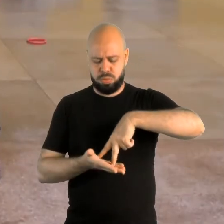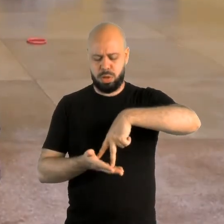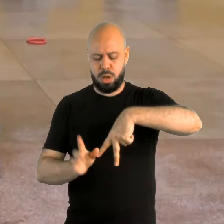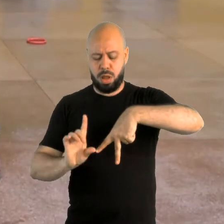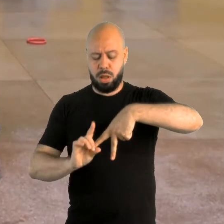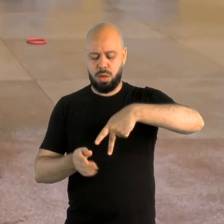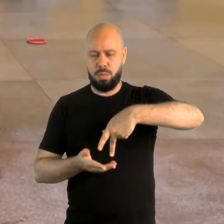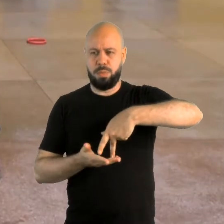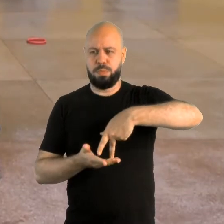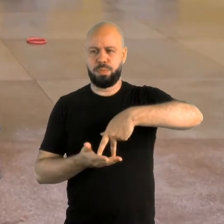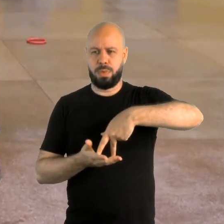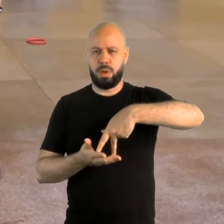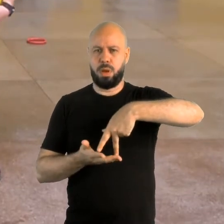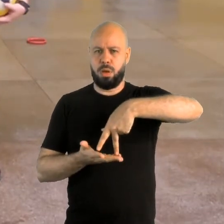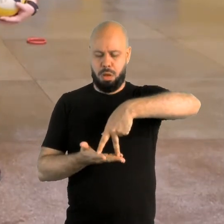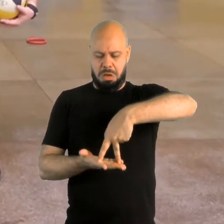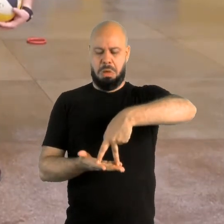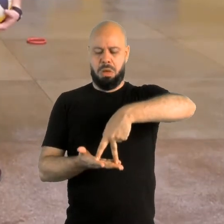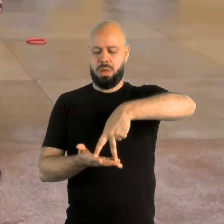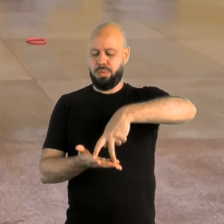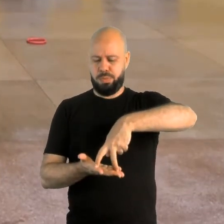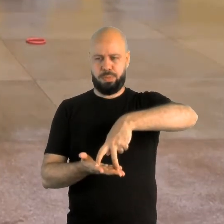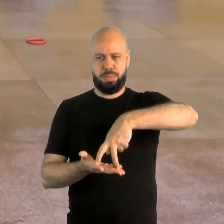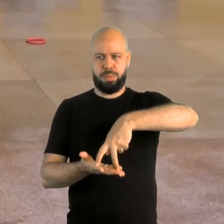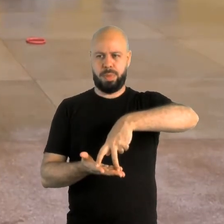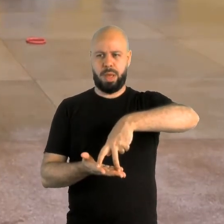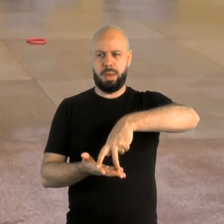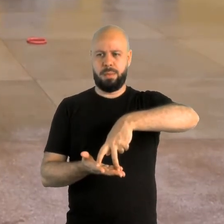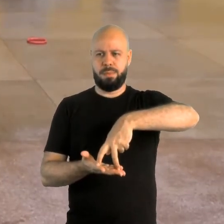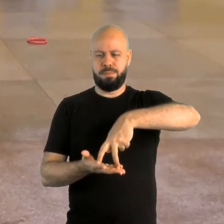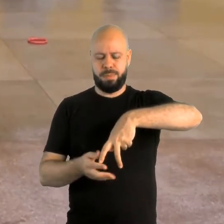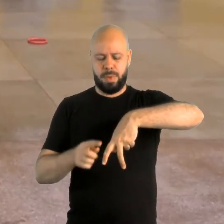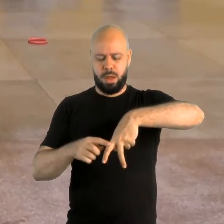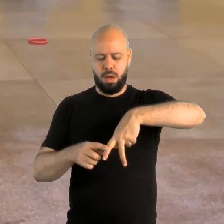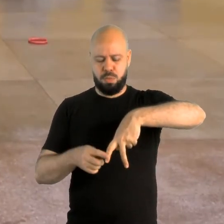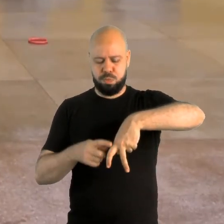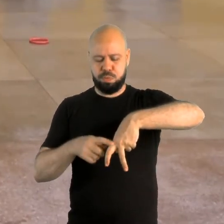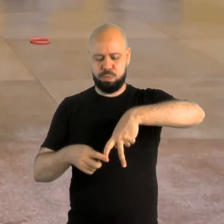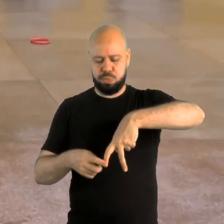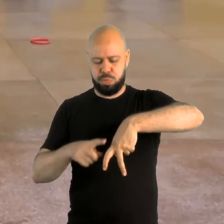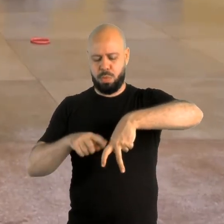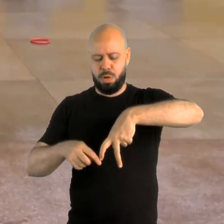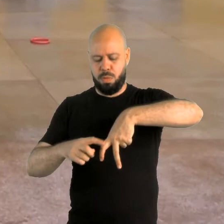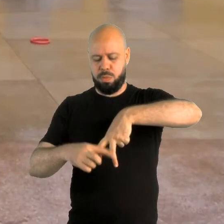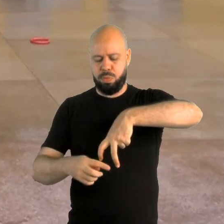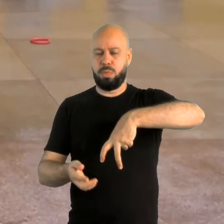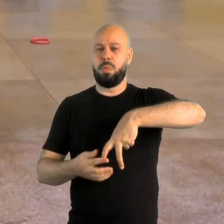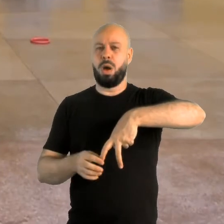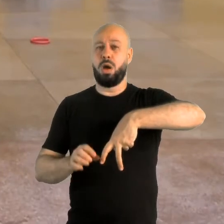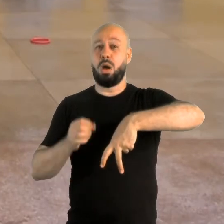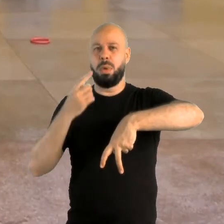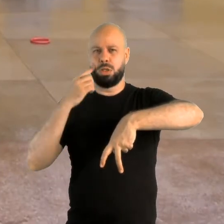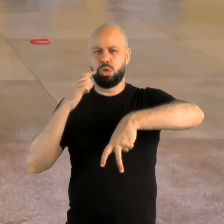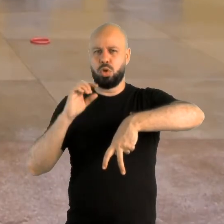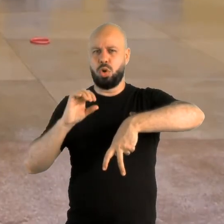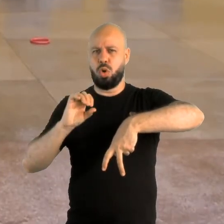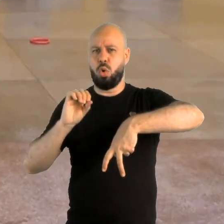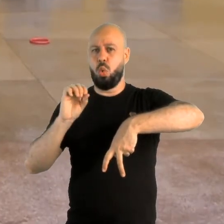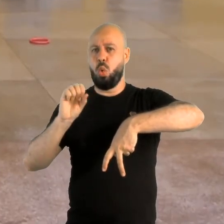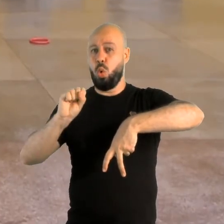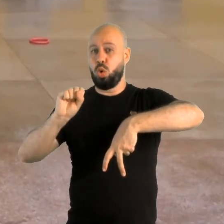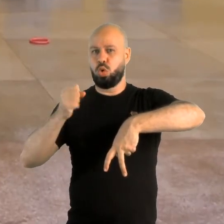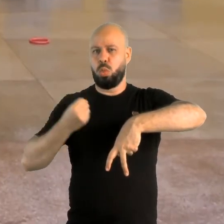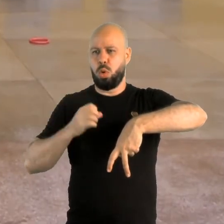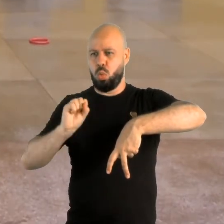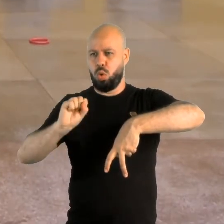Pernas semi-flexionadas. Pernas semi-flexionadas. Vou fazer o oito, parar, passe picado.